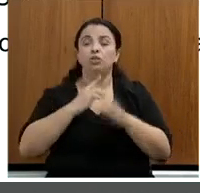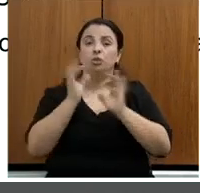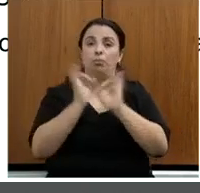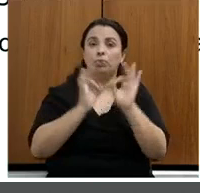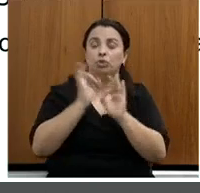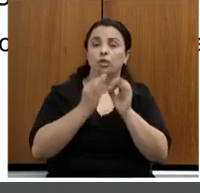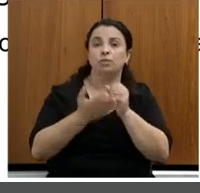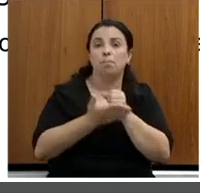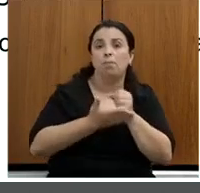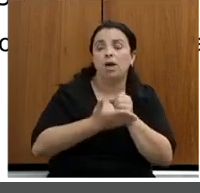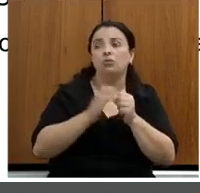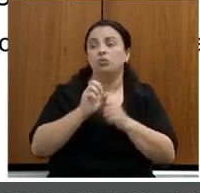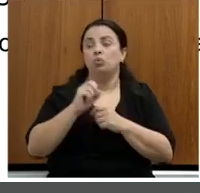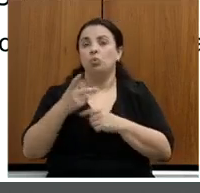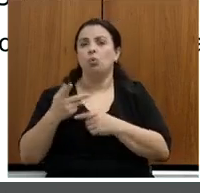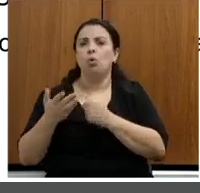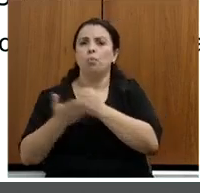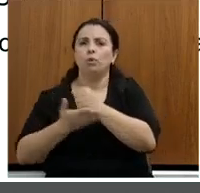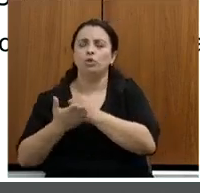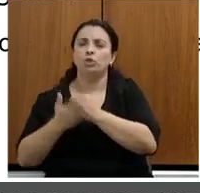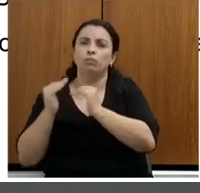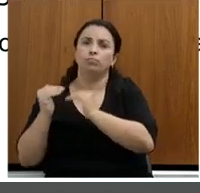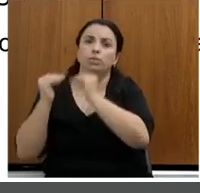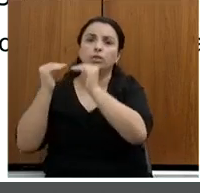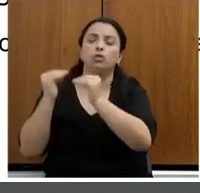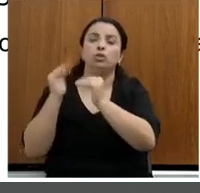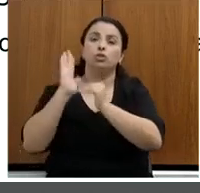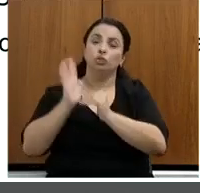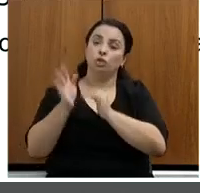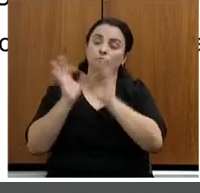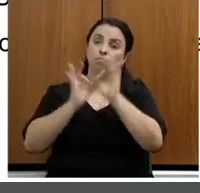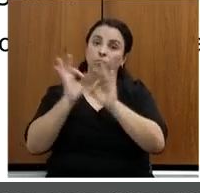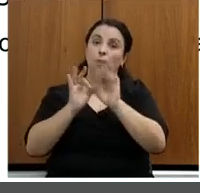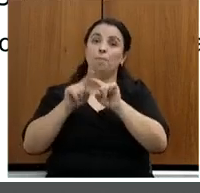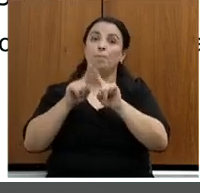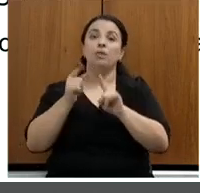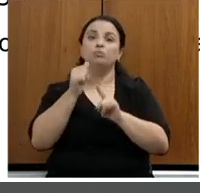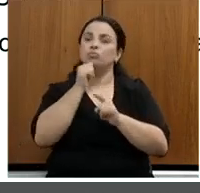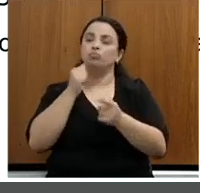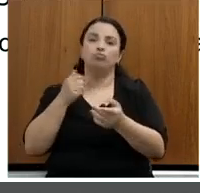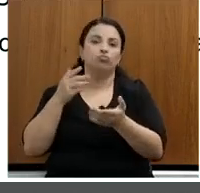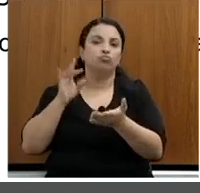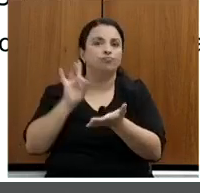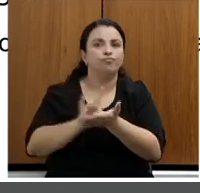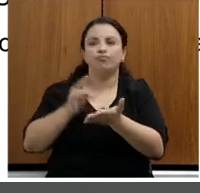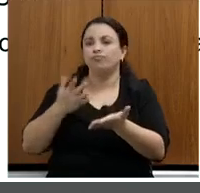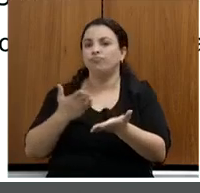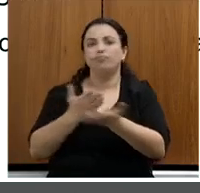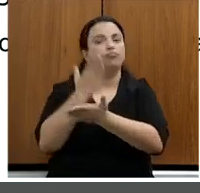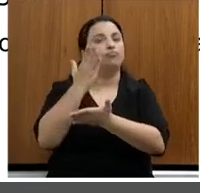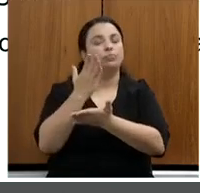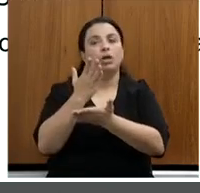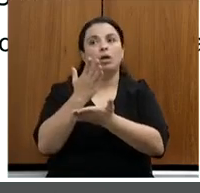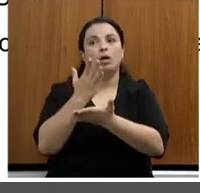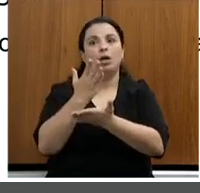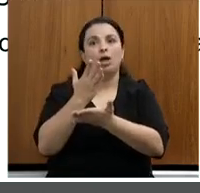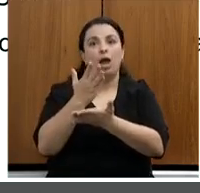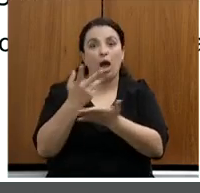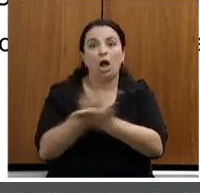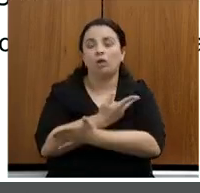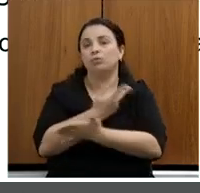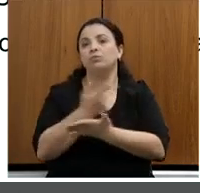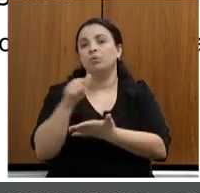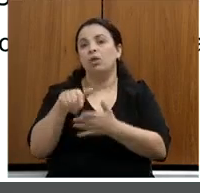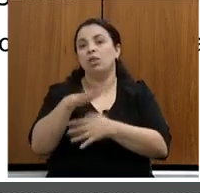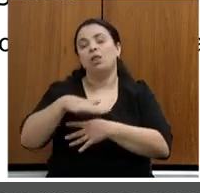básicos ou projetos executivos elaborados, mas que não foram executados na área de saneamento. Nós fizemos um edital